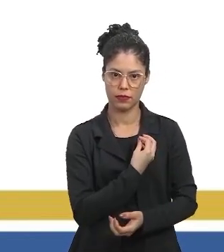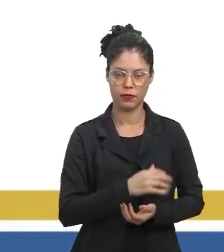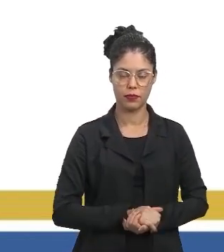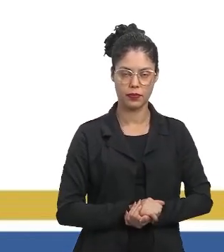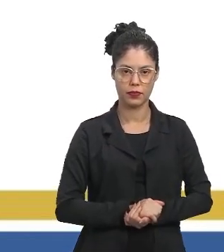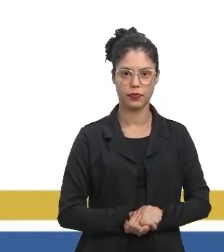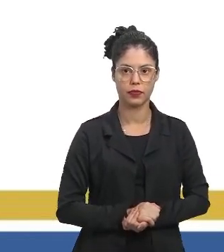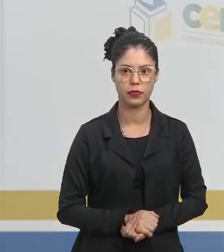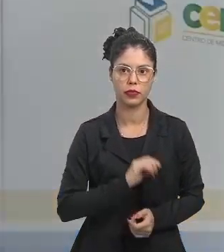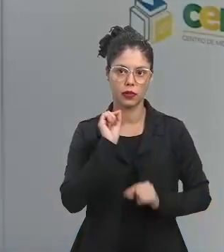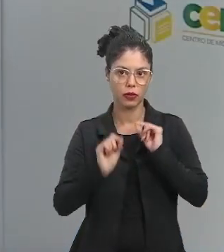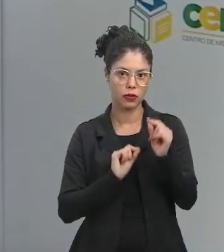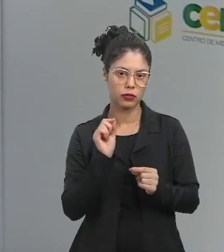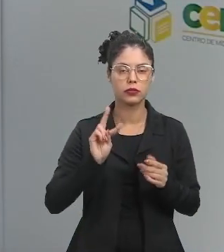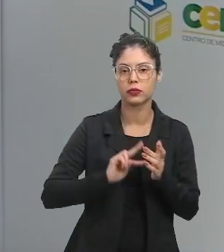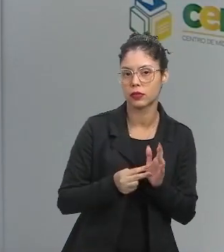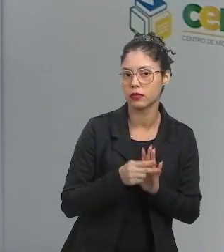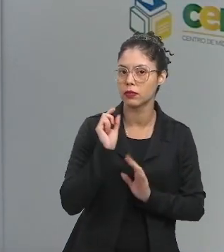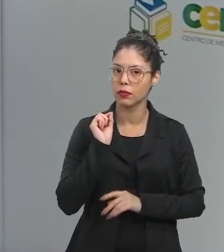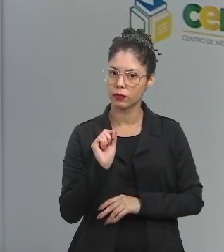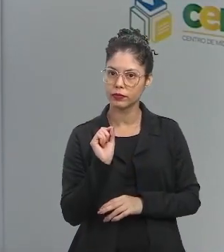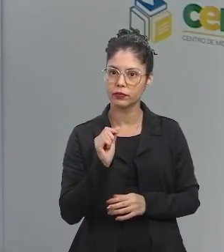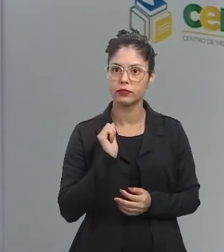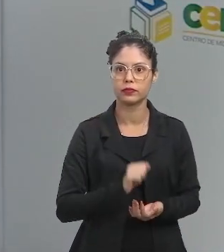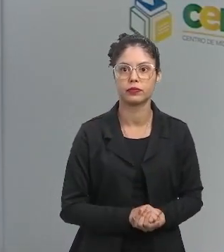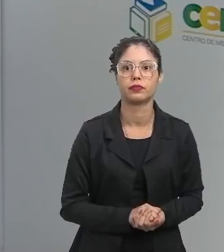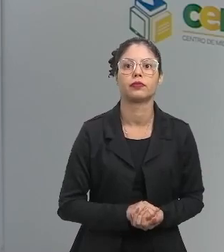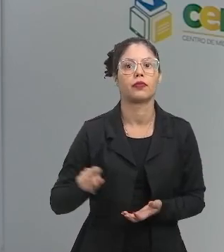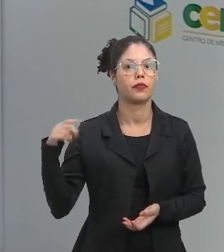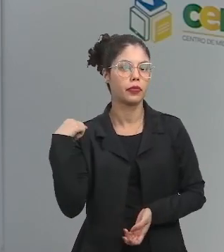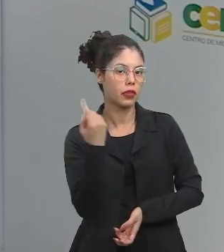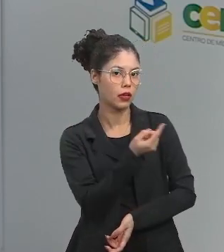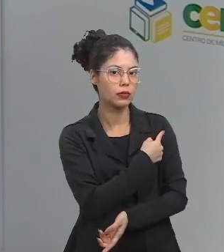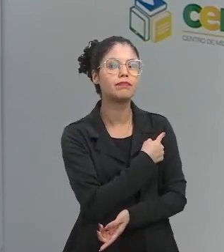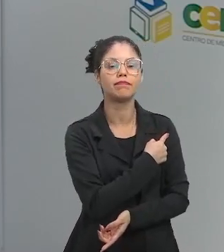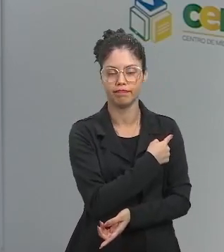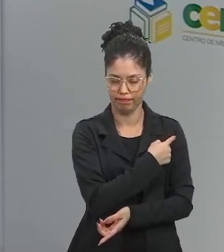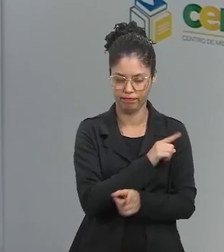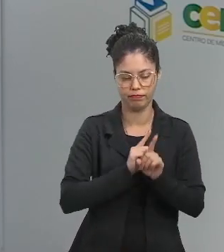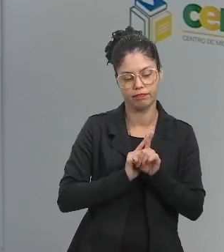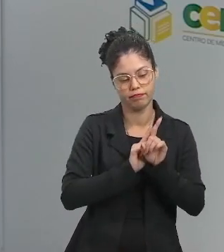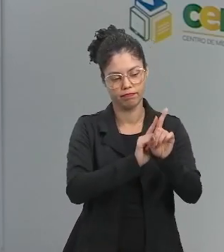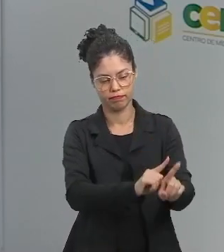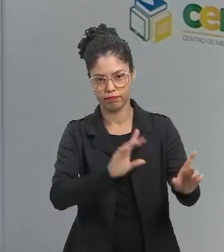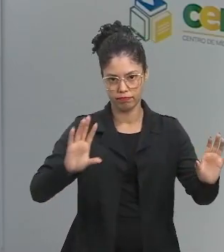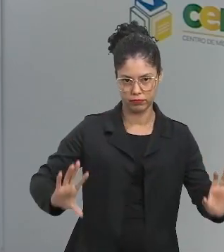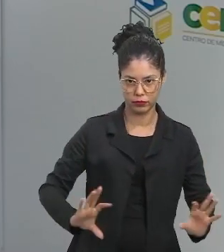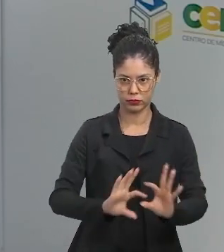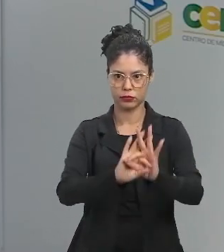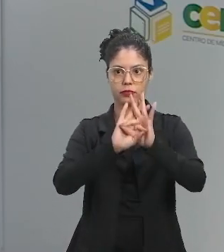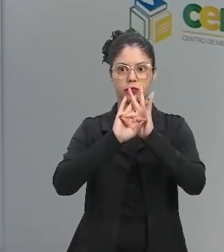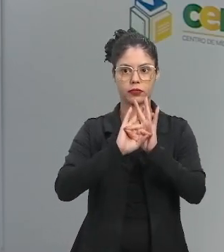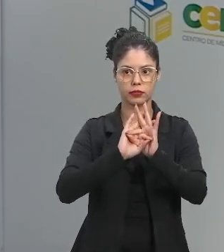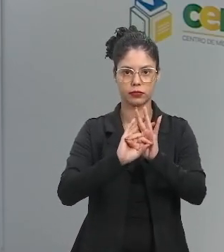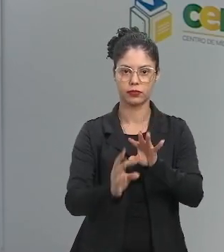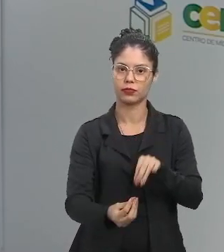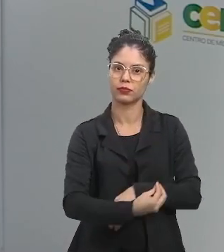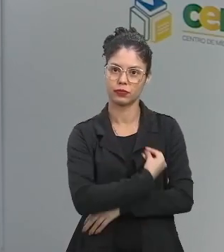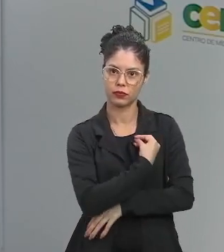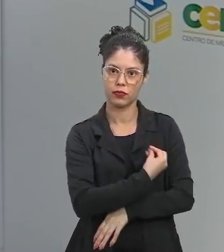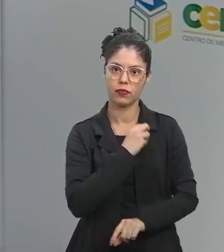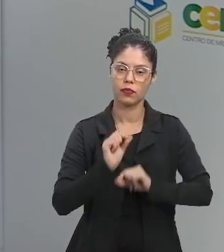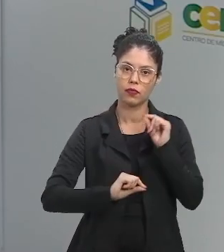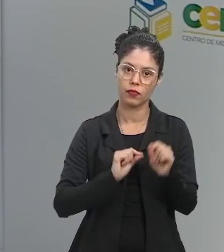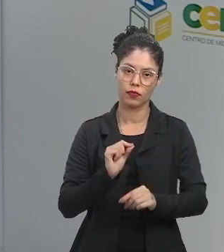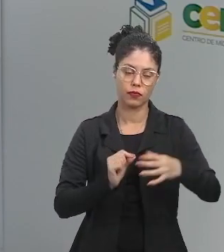O que significa isso? Significa a nossa dependência a um tipo de vida, que